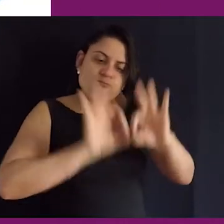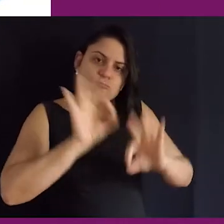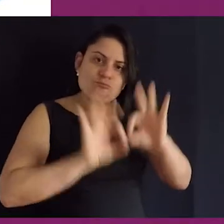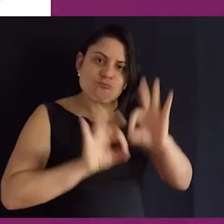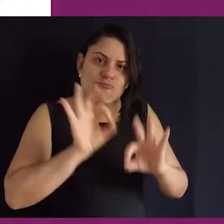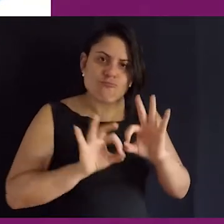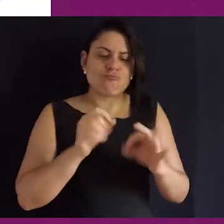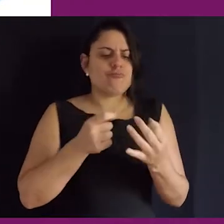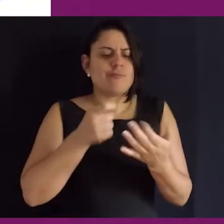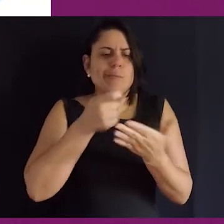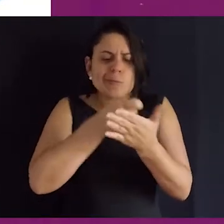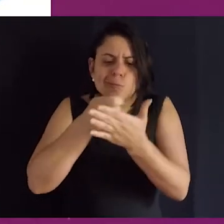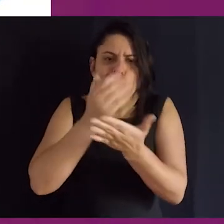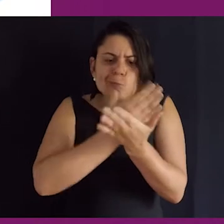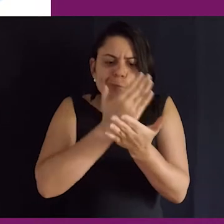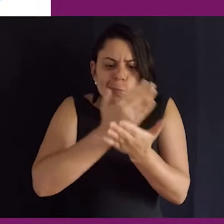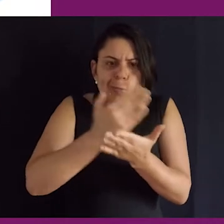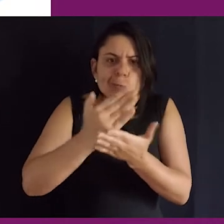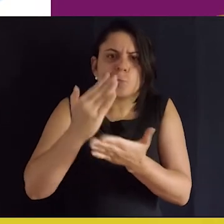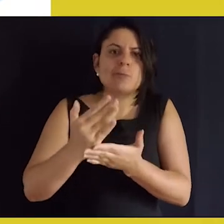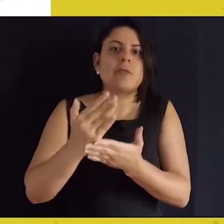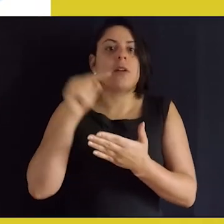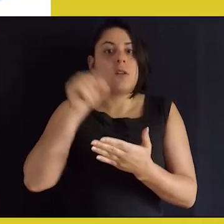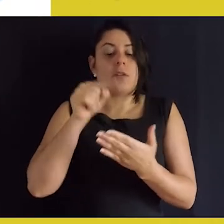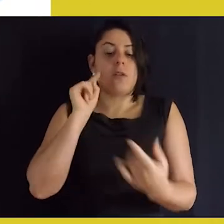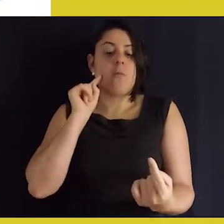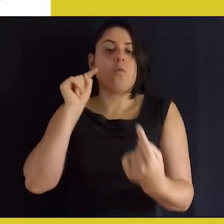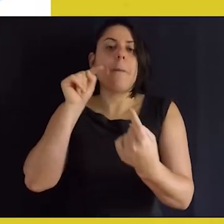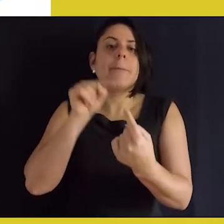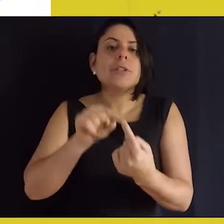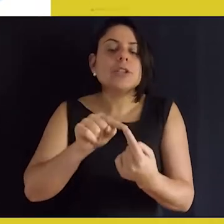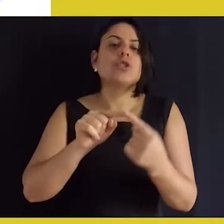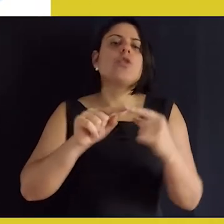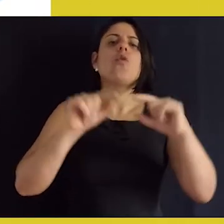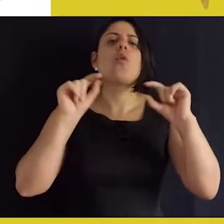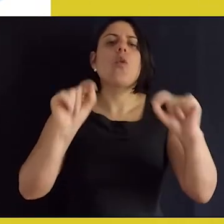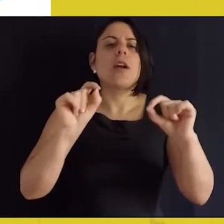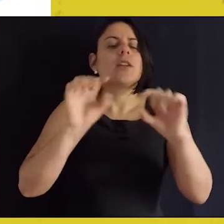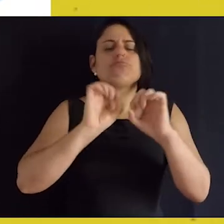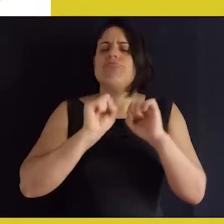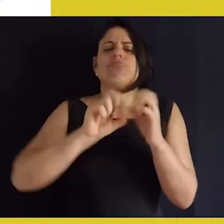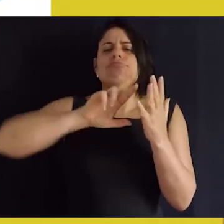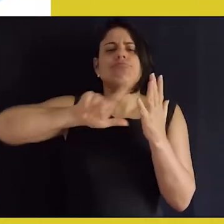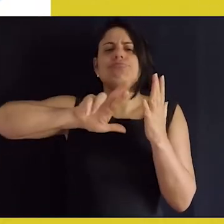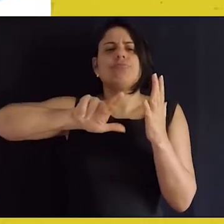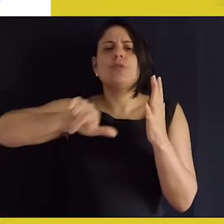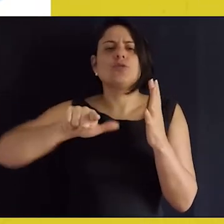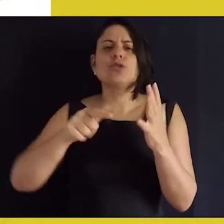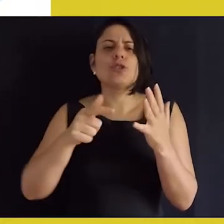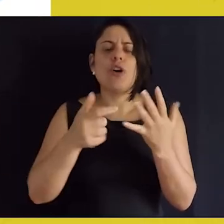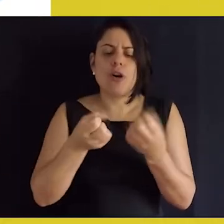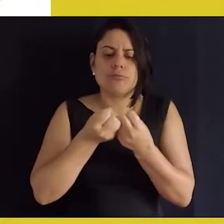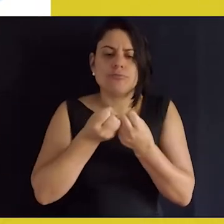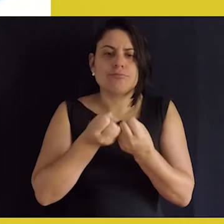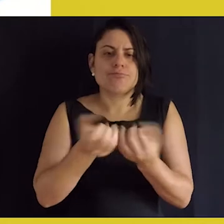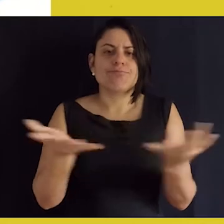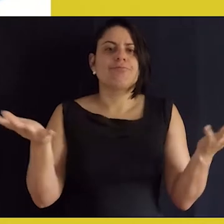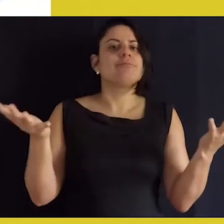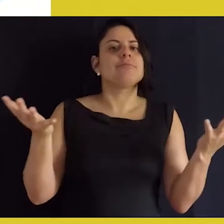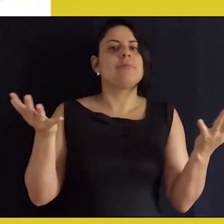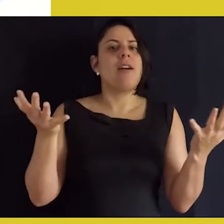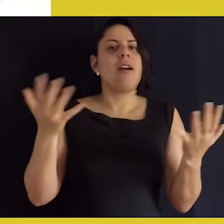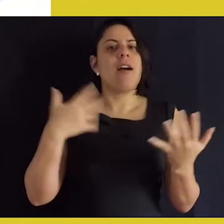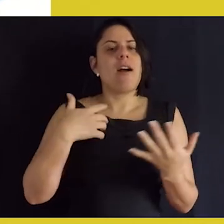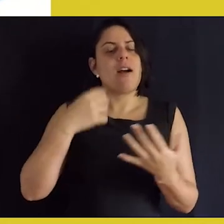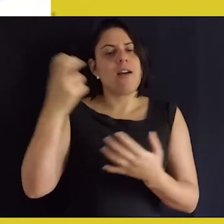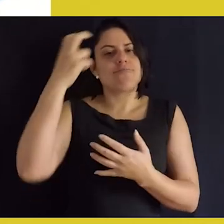de ações programadas e sistemáticas que buscam não só redistribuir a riqueza